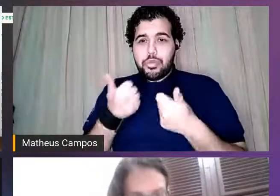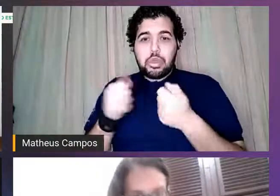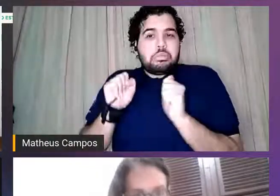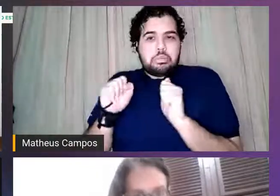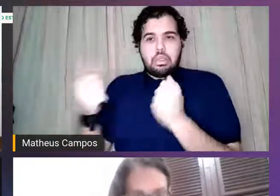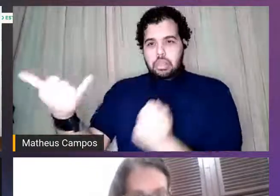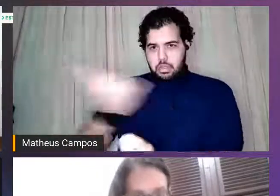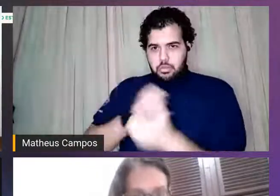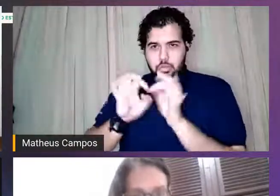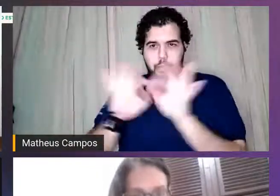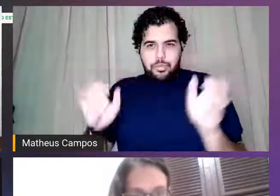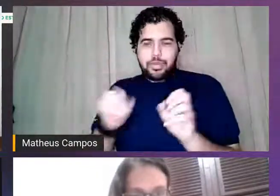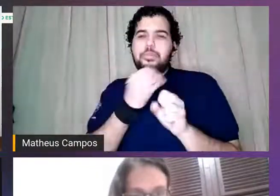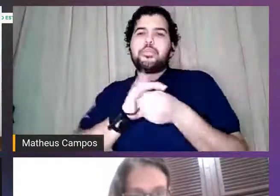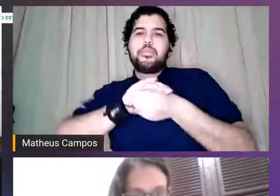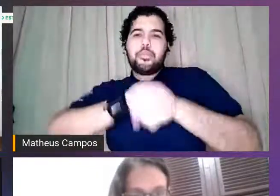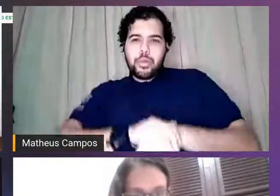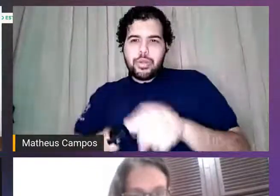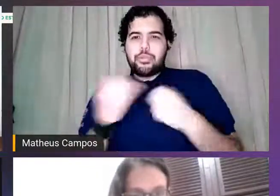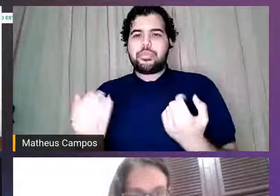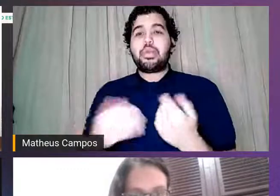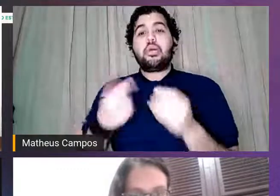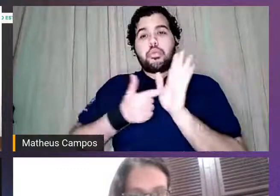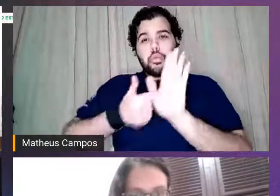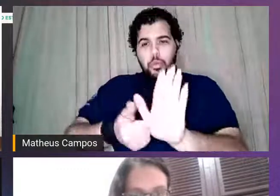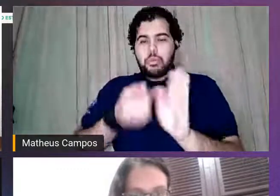aqui, viu? Boa noite. Boa apresentação.